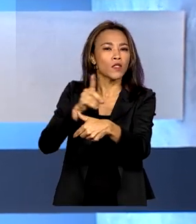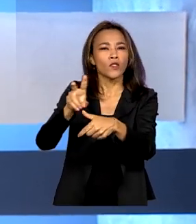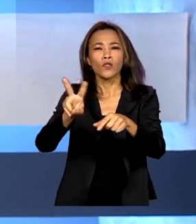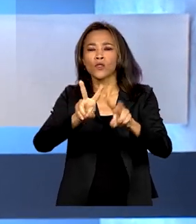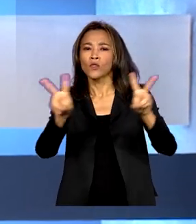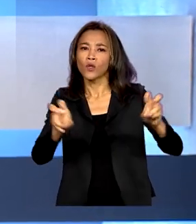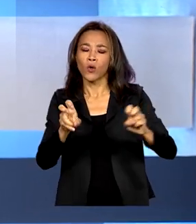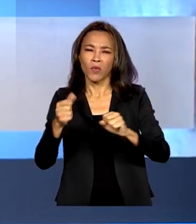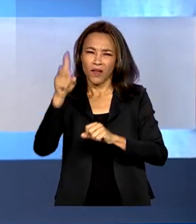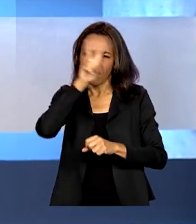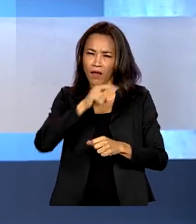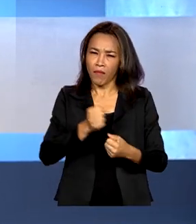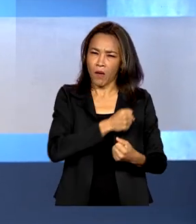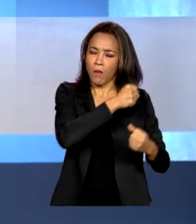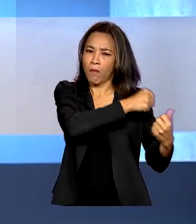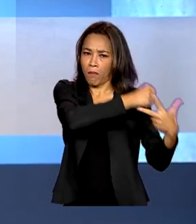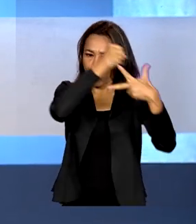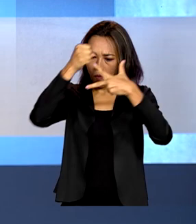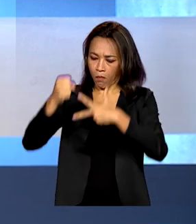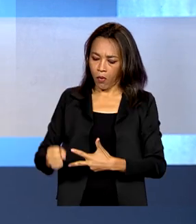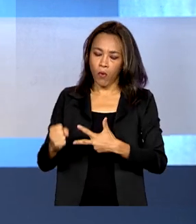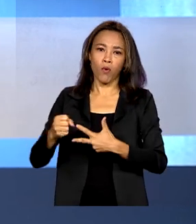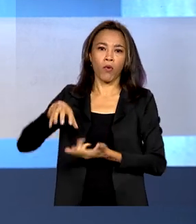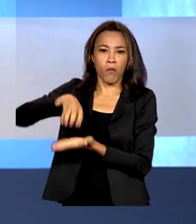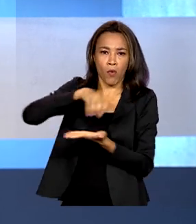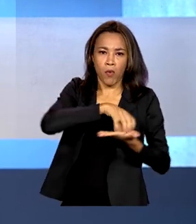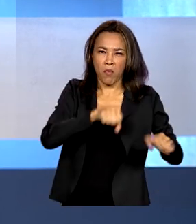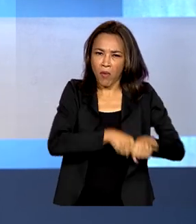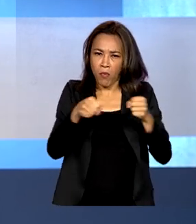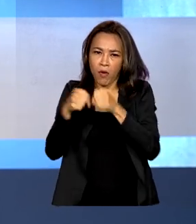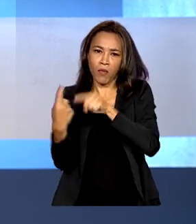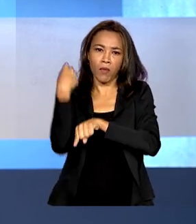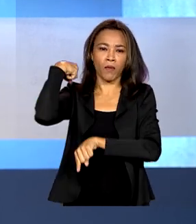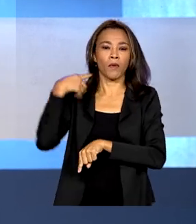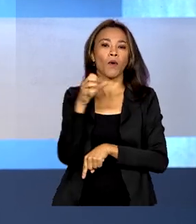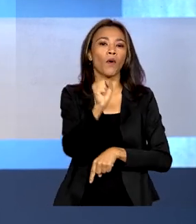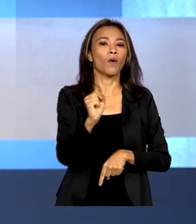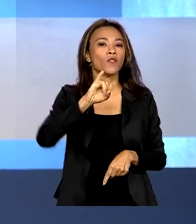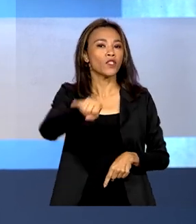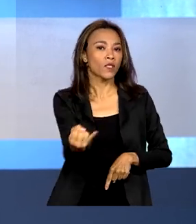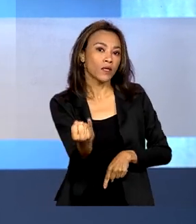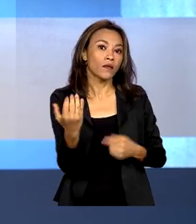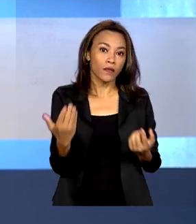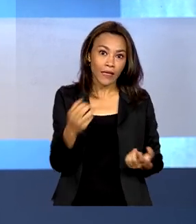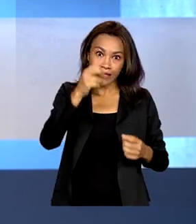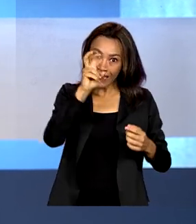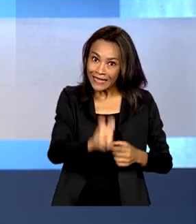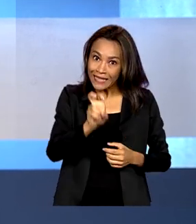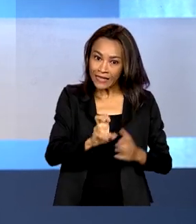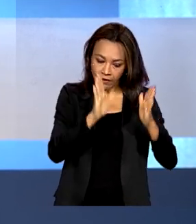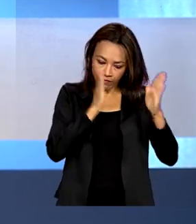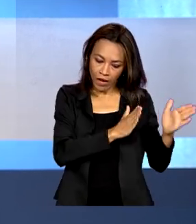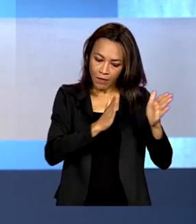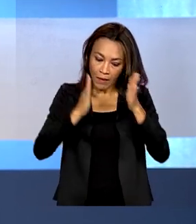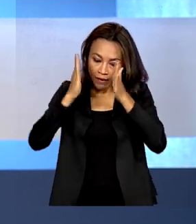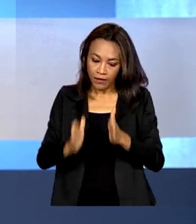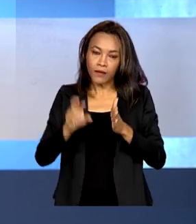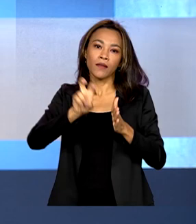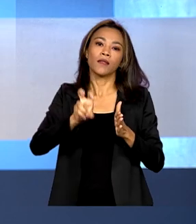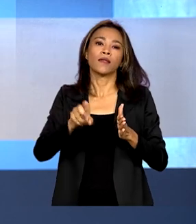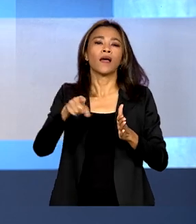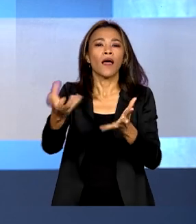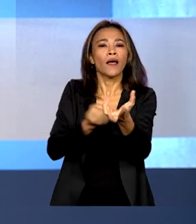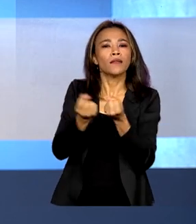três poderes no dia 8 de janeiro. Essa é a quinta fase da operação. E o Ministério da Justiça analisa mais de 102 mil